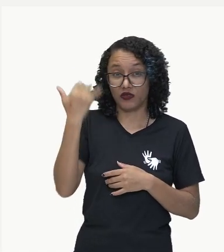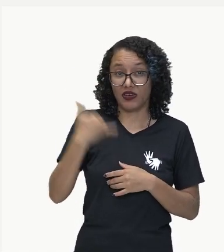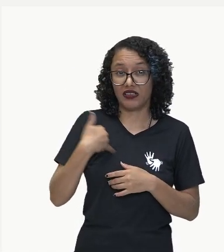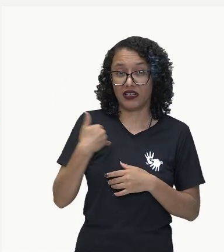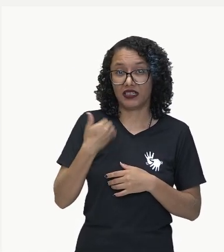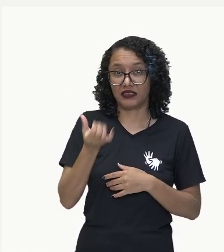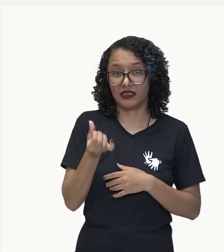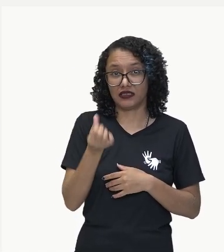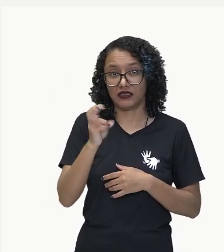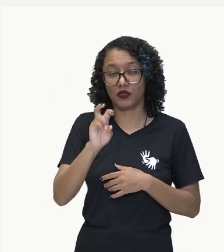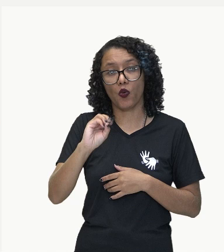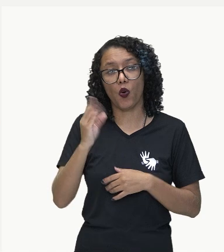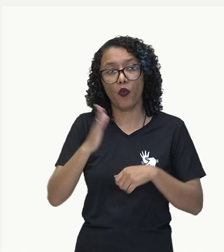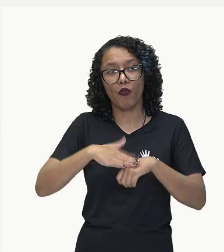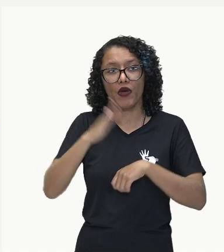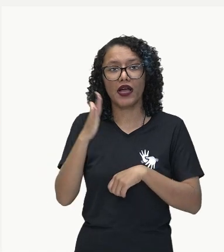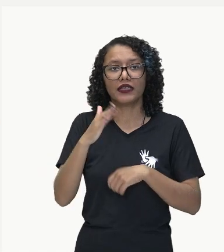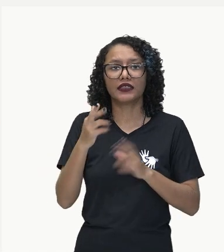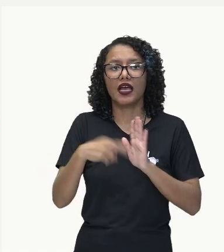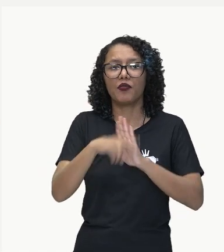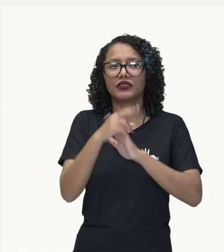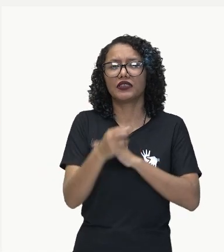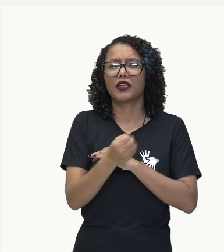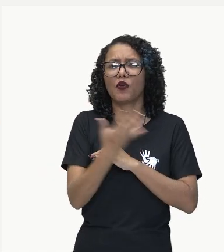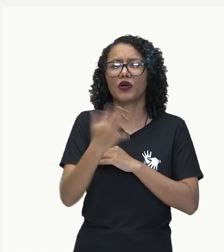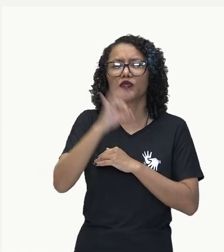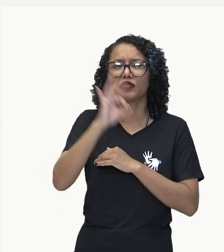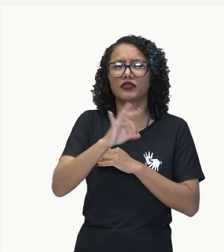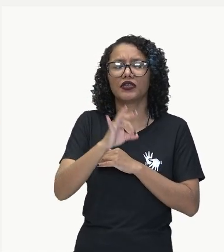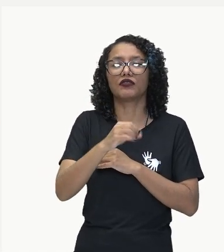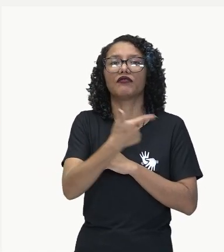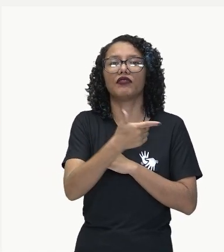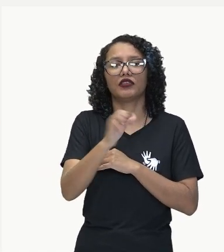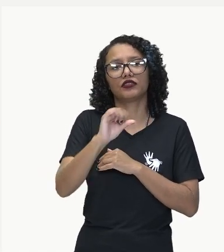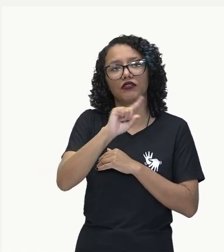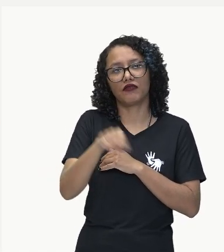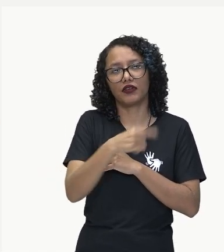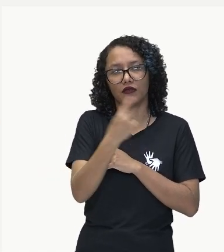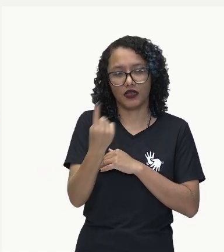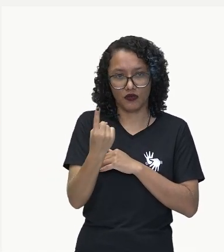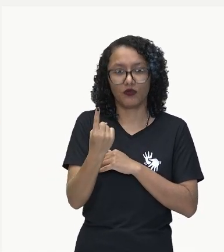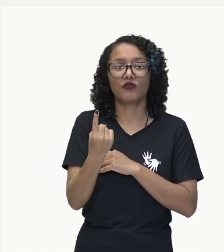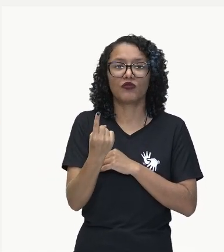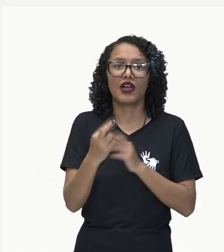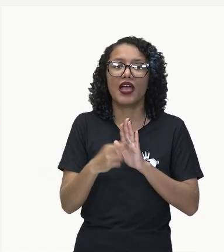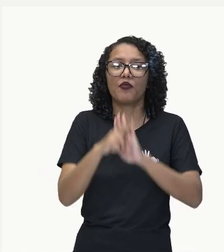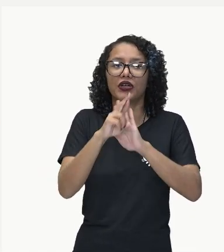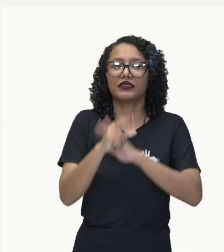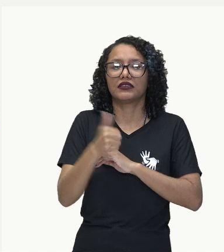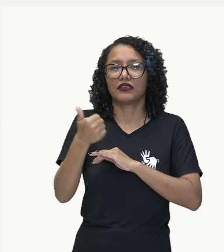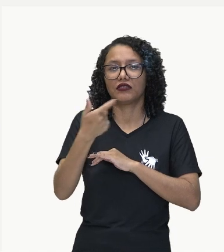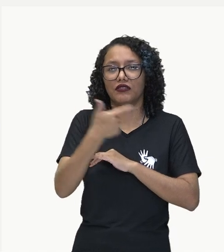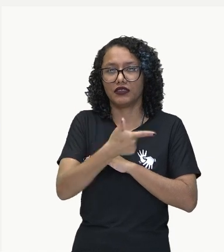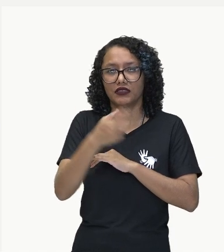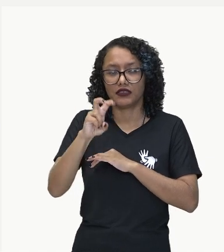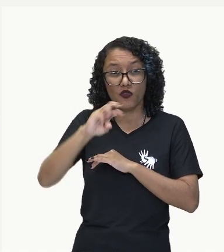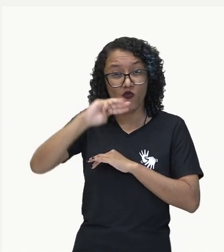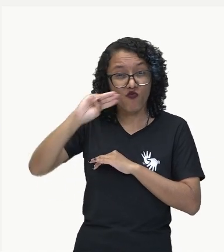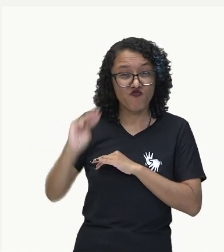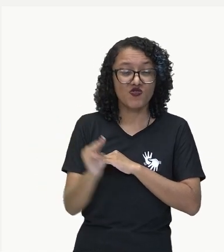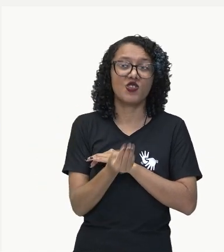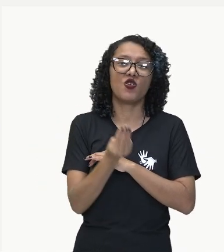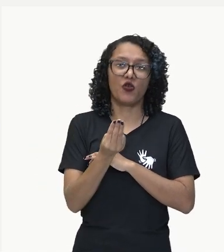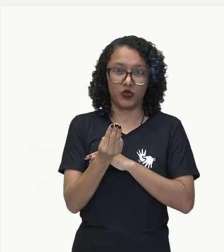representam 29,1%. Isso representa 125 milhões de japoneses com